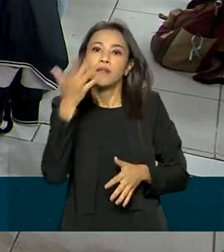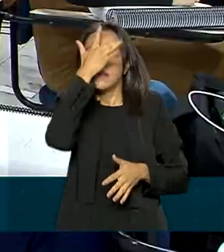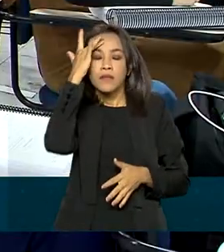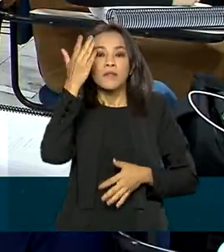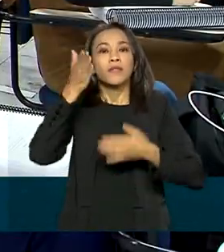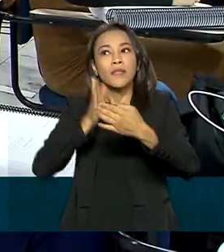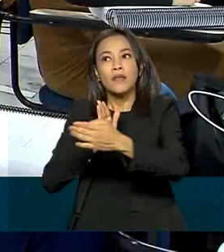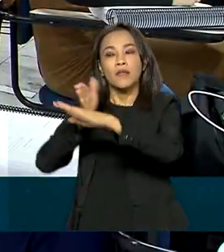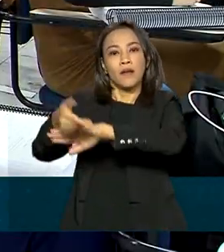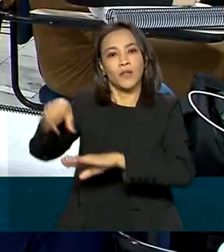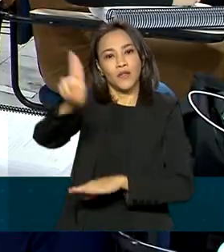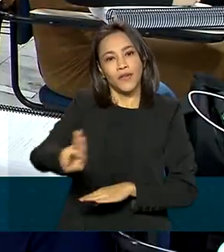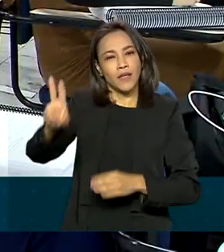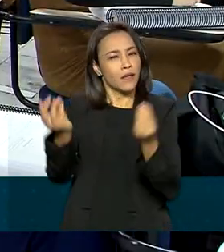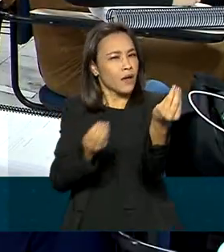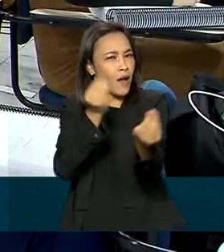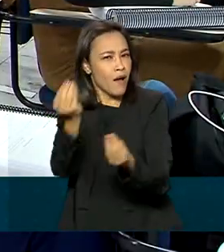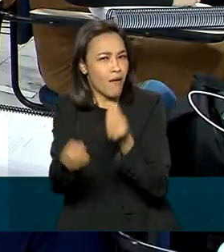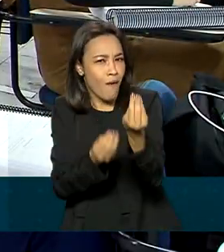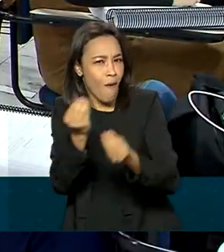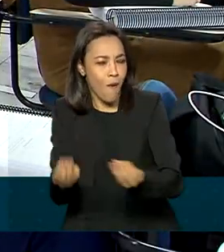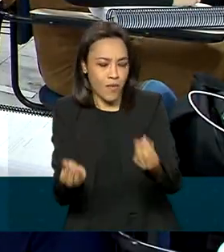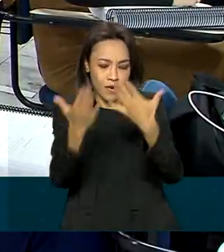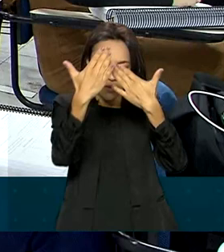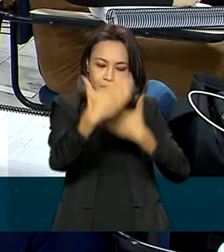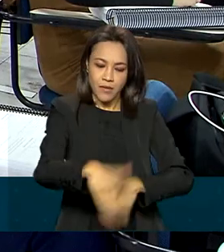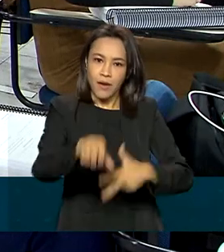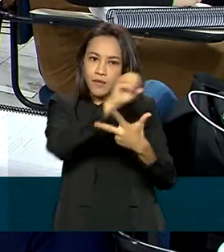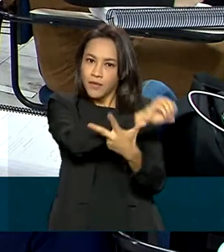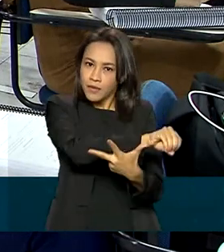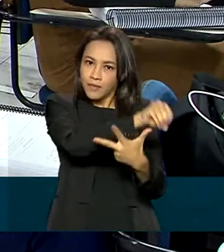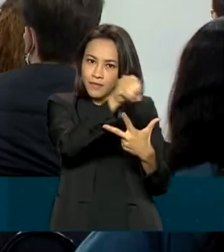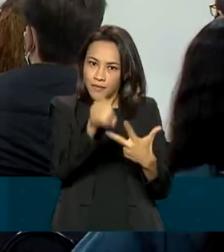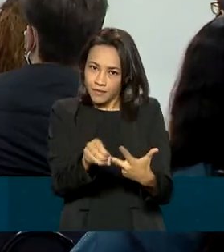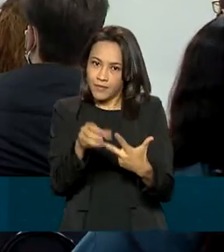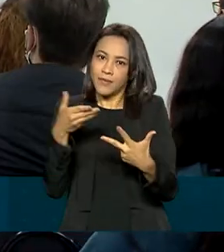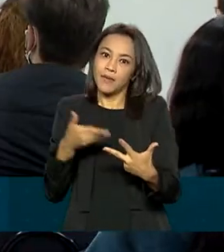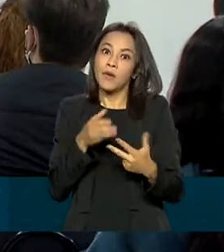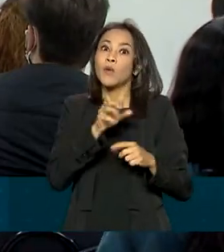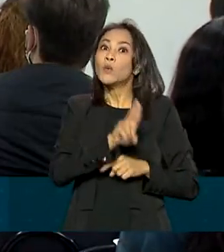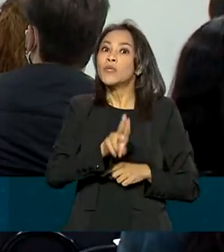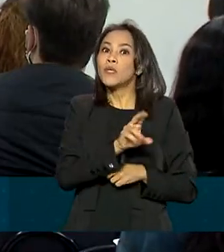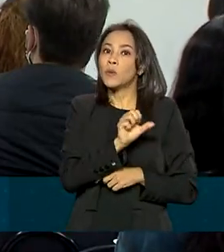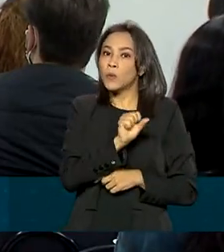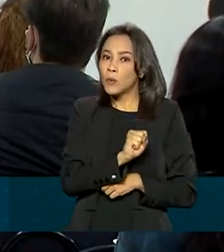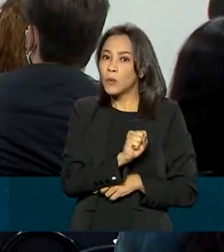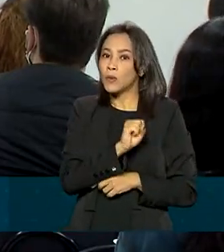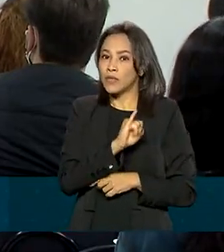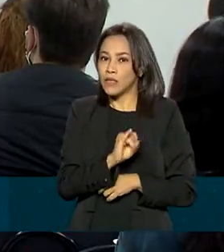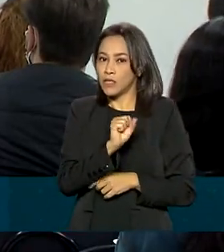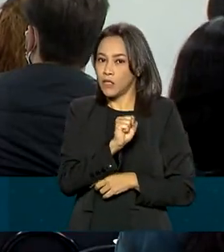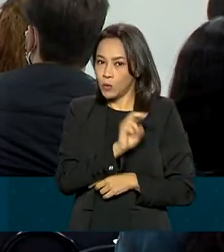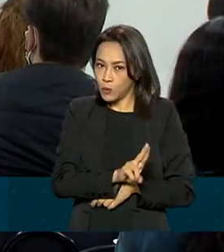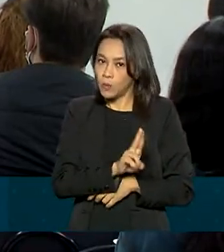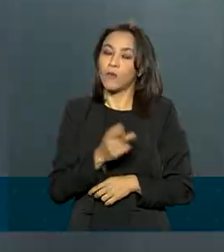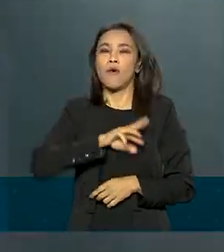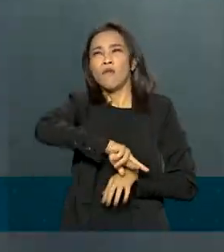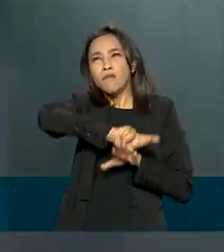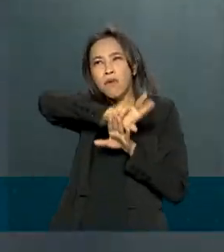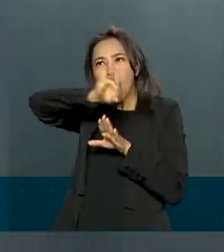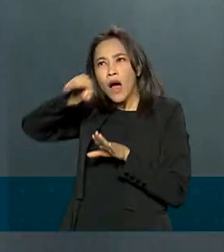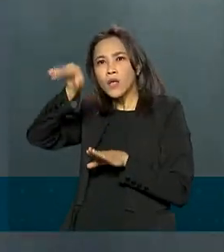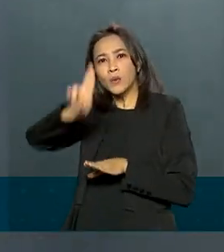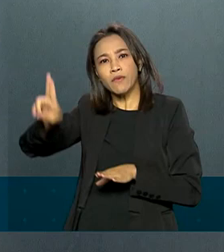públicas por meio do sistema de seleção unificada, o SISU. Atualmente, diversas faculdades